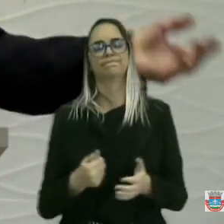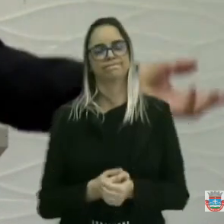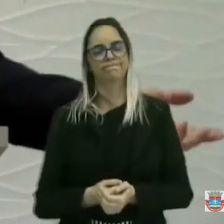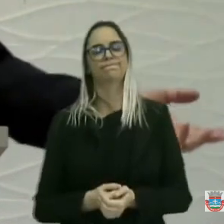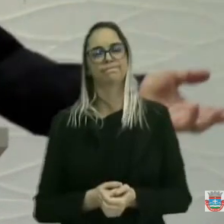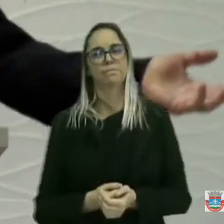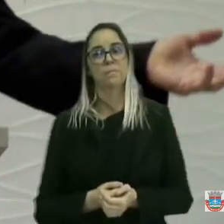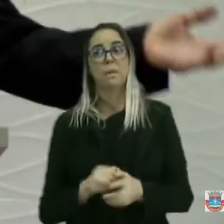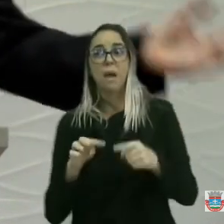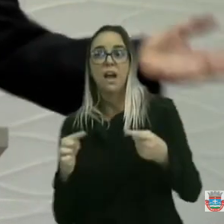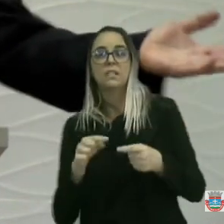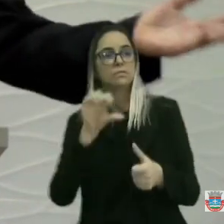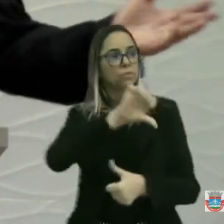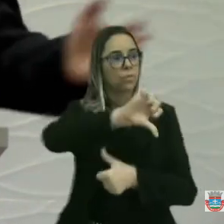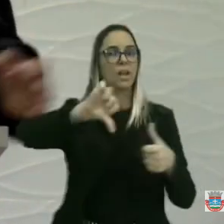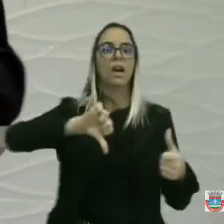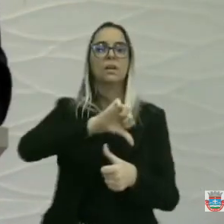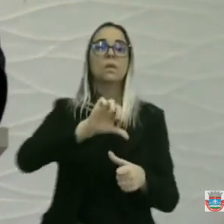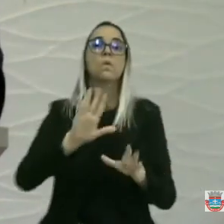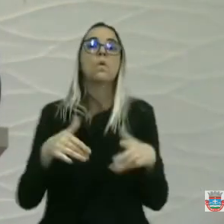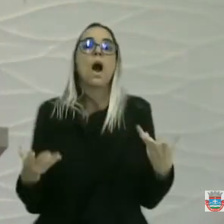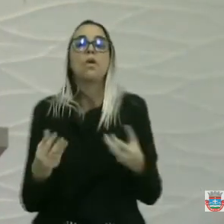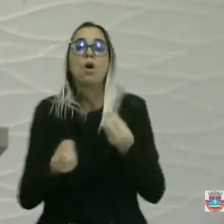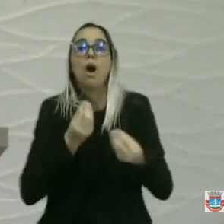vem aqui a mudança. Veja que mudança.